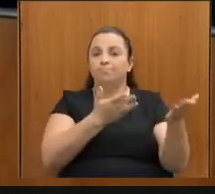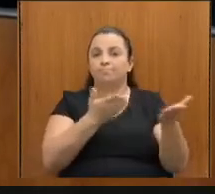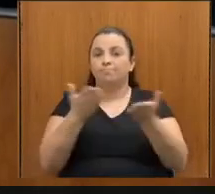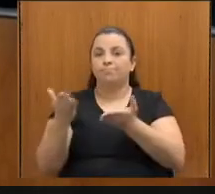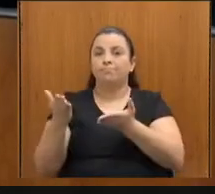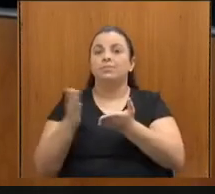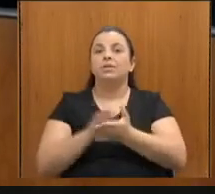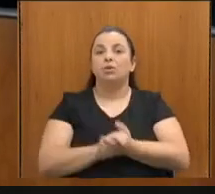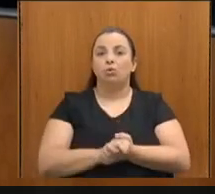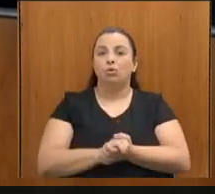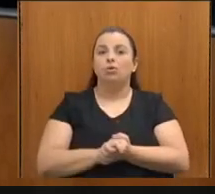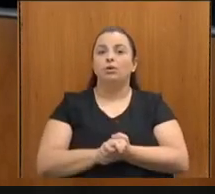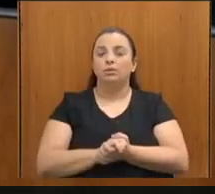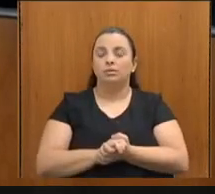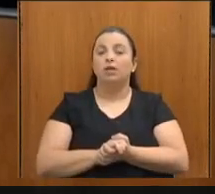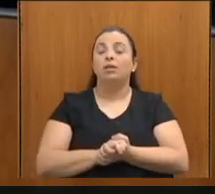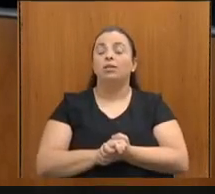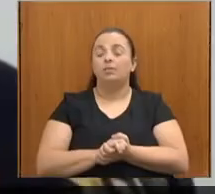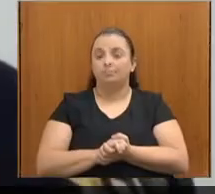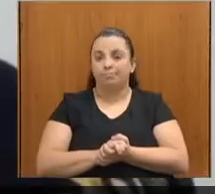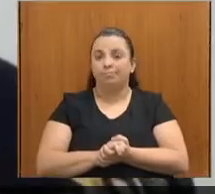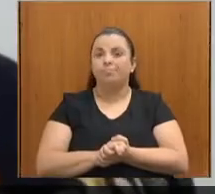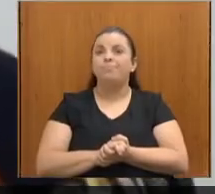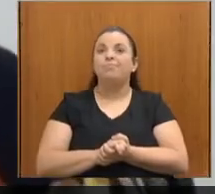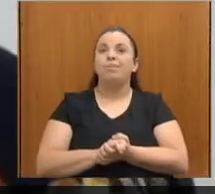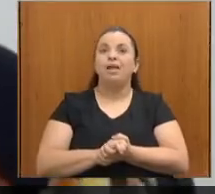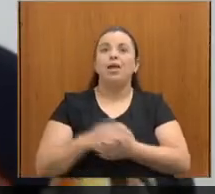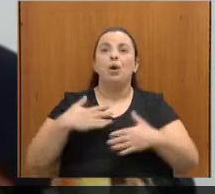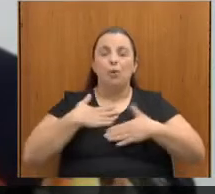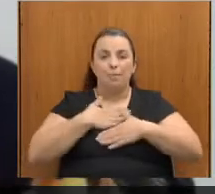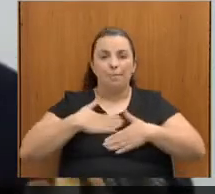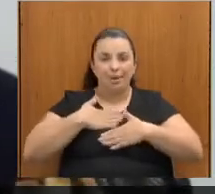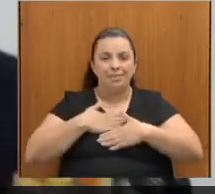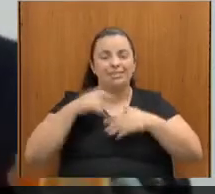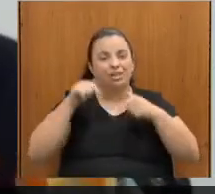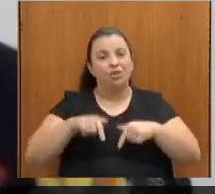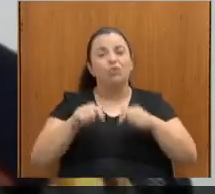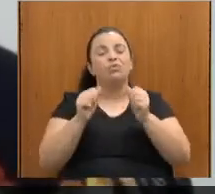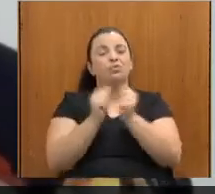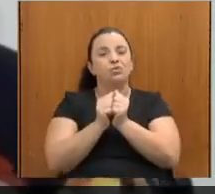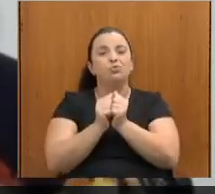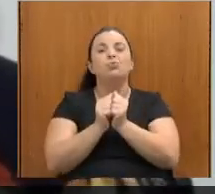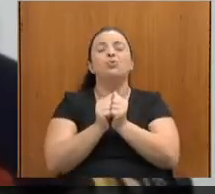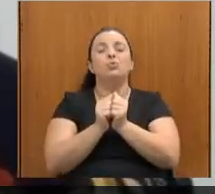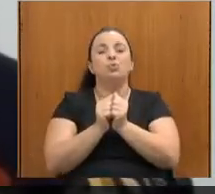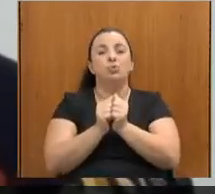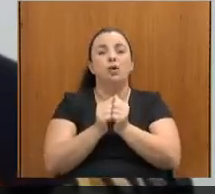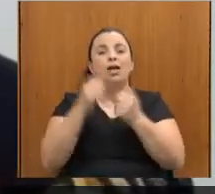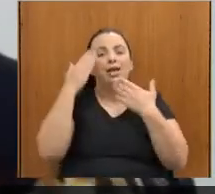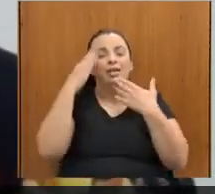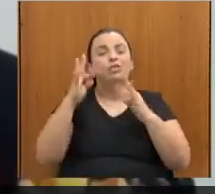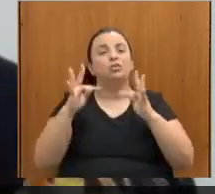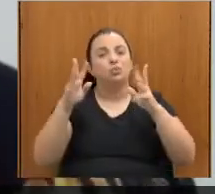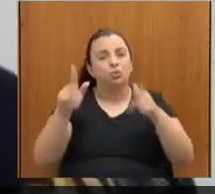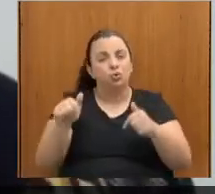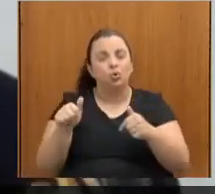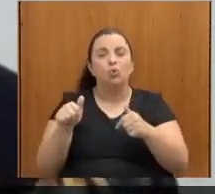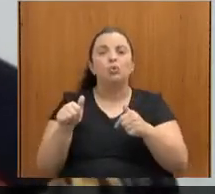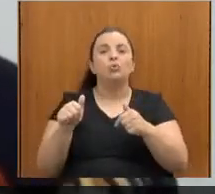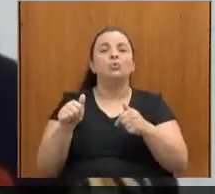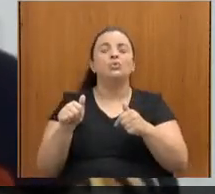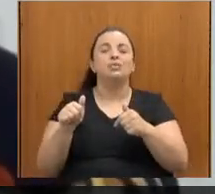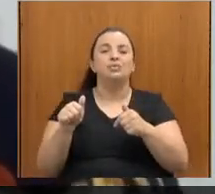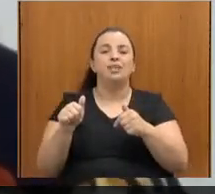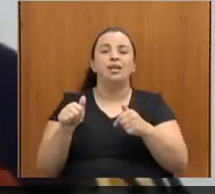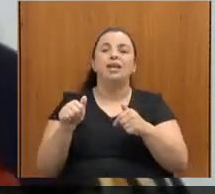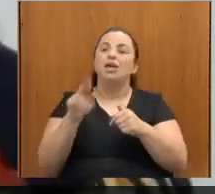Boa tarde, gente, um prazer estar aqui com vocês, já agradeço a todos no nome do deputado Wendel, cumprimentar